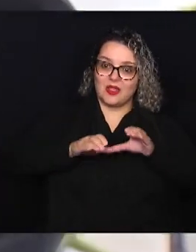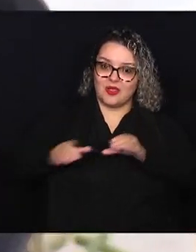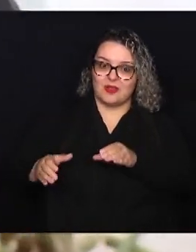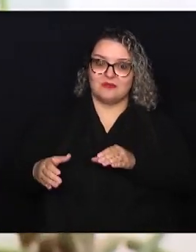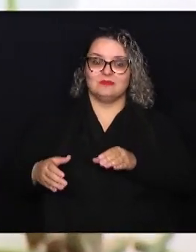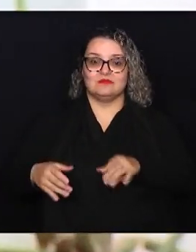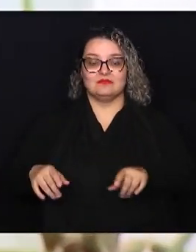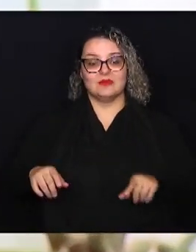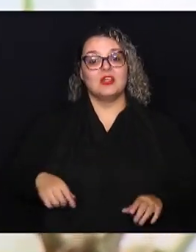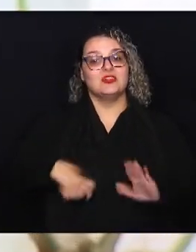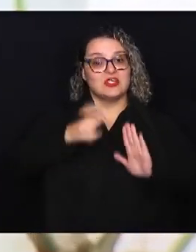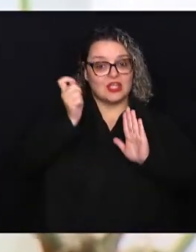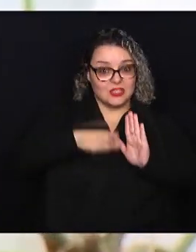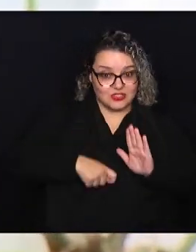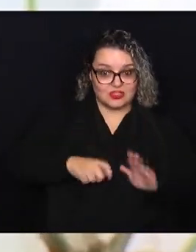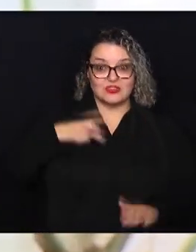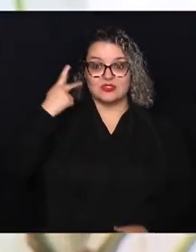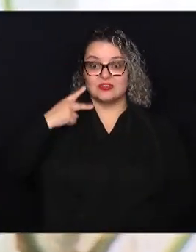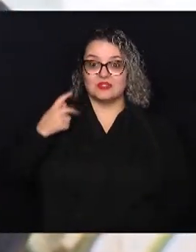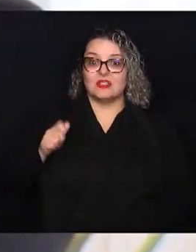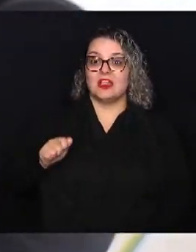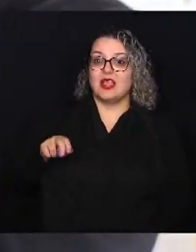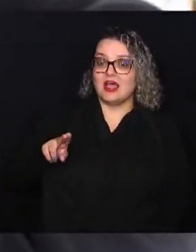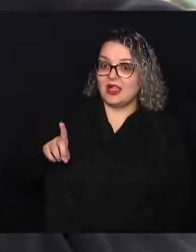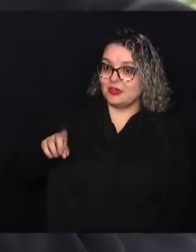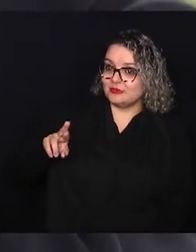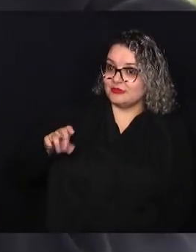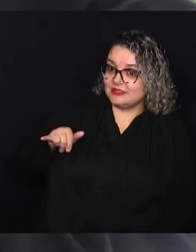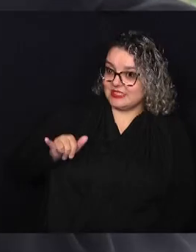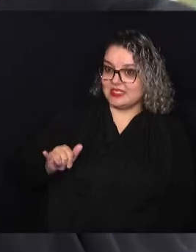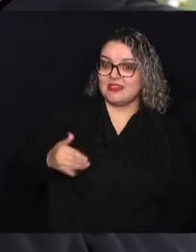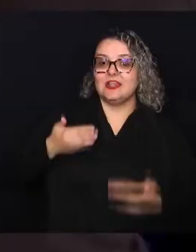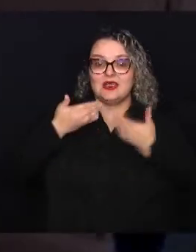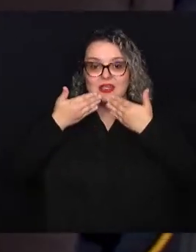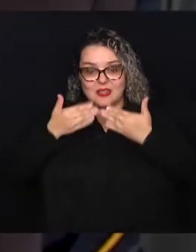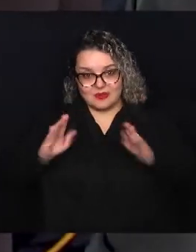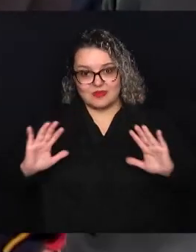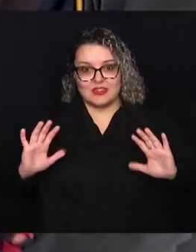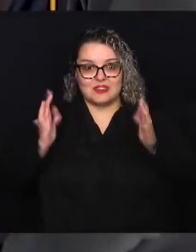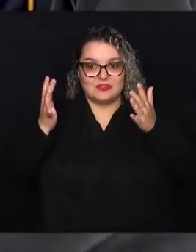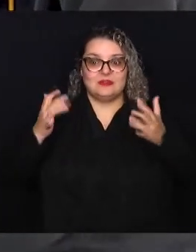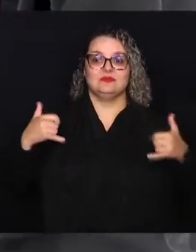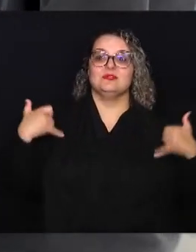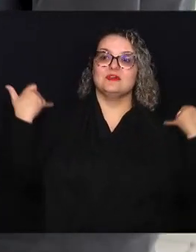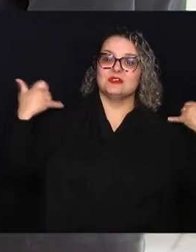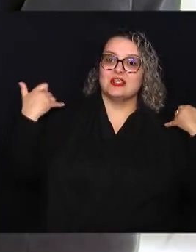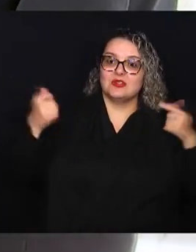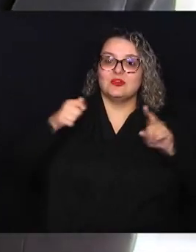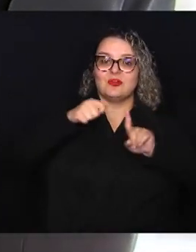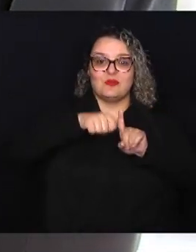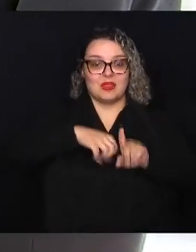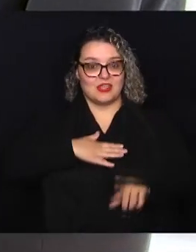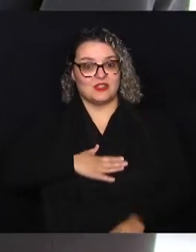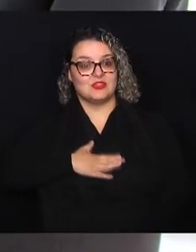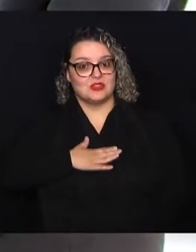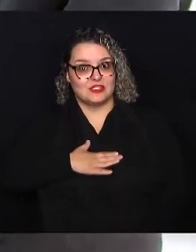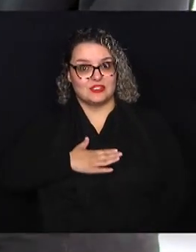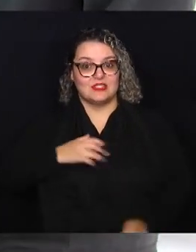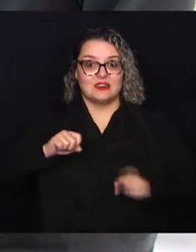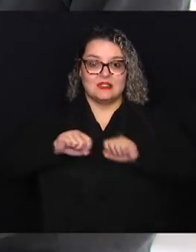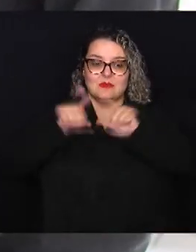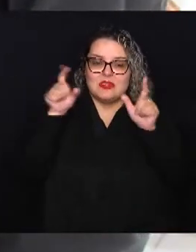registro parlamentar Aldrei Queiroz abriu a comemoração dos aniversariantes do mês de agosto na manhã